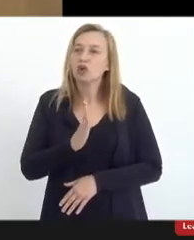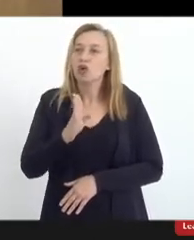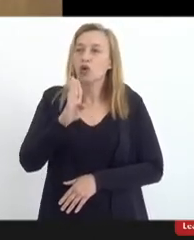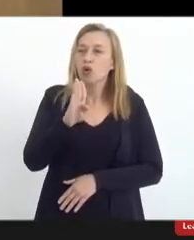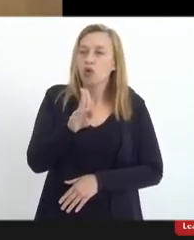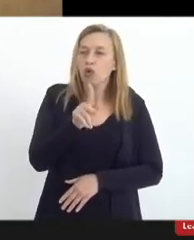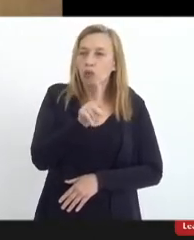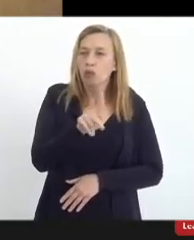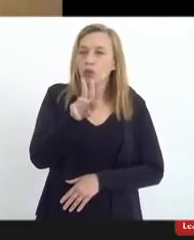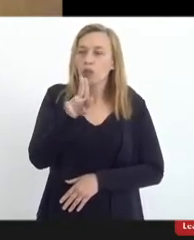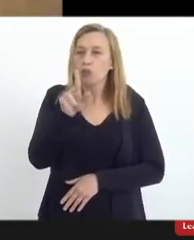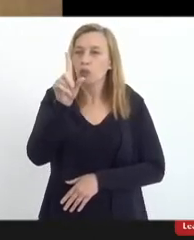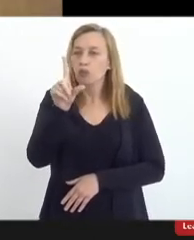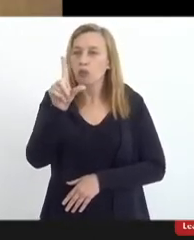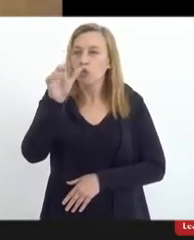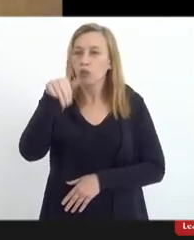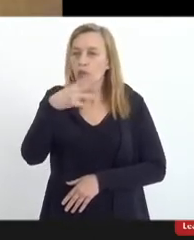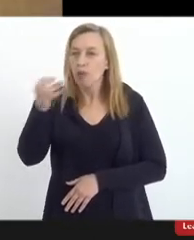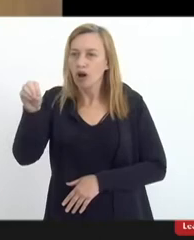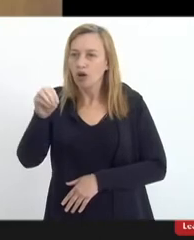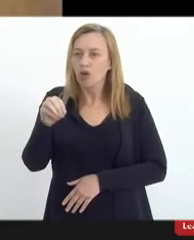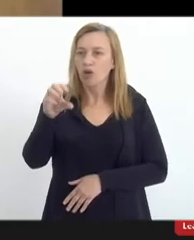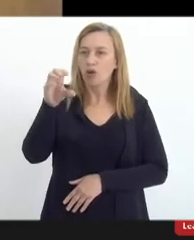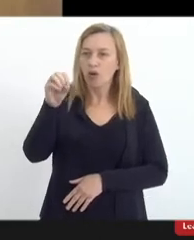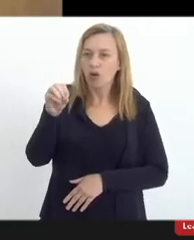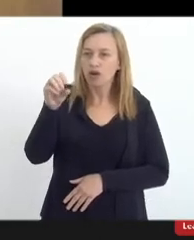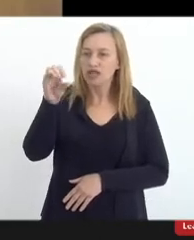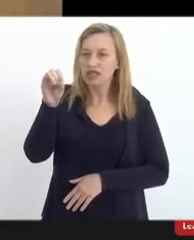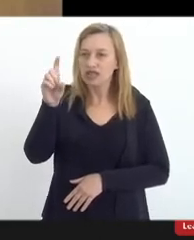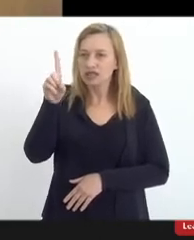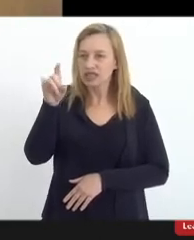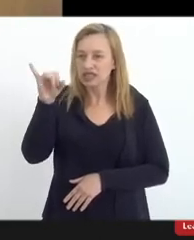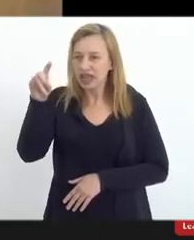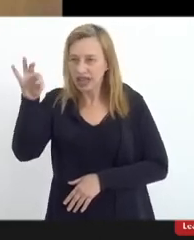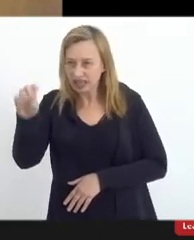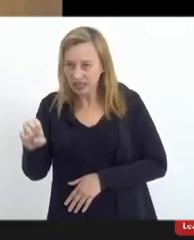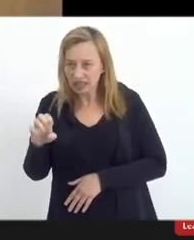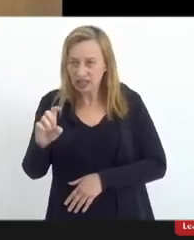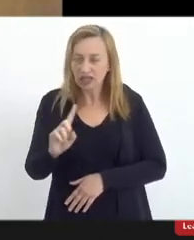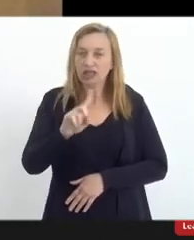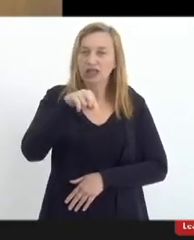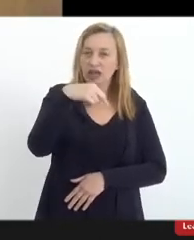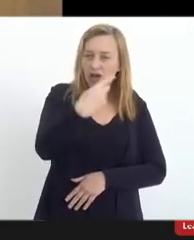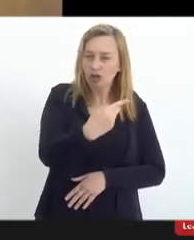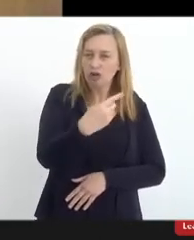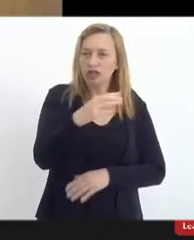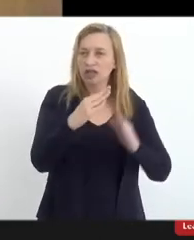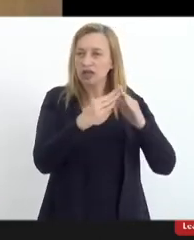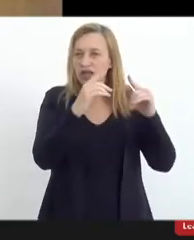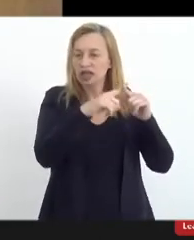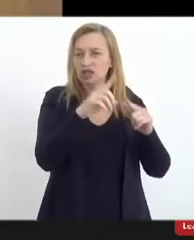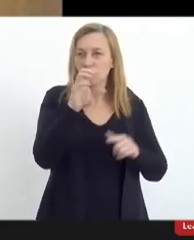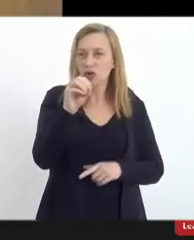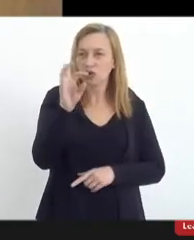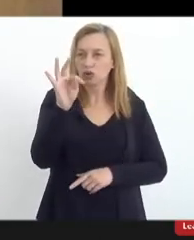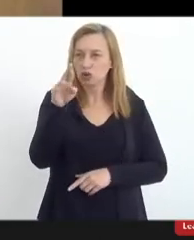enquanto que a Igreja Ortodoxa é o pulmão do Oriente. temos dois pulmões, então